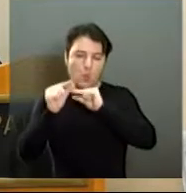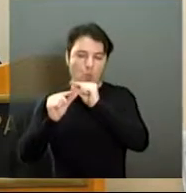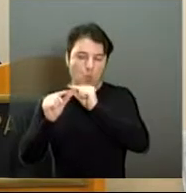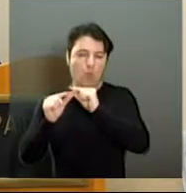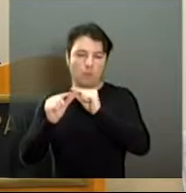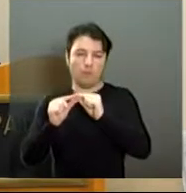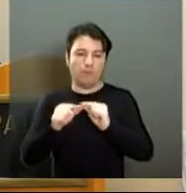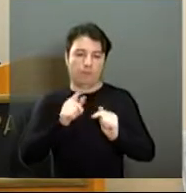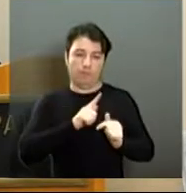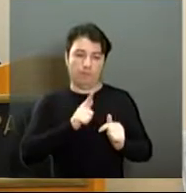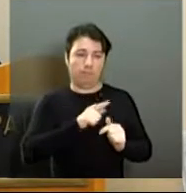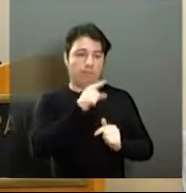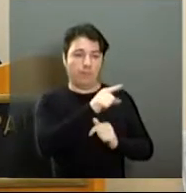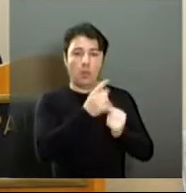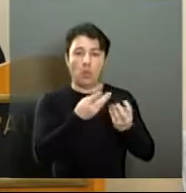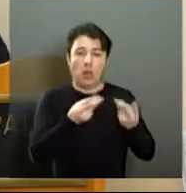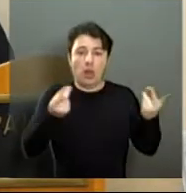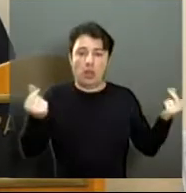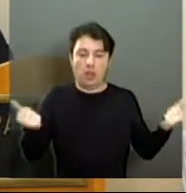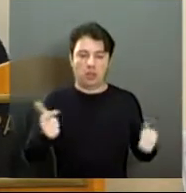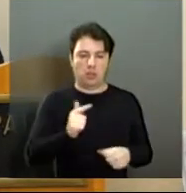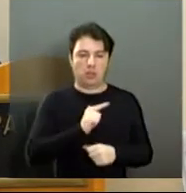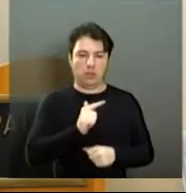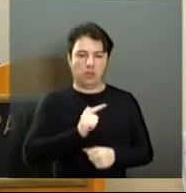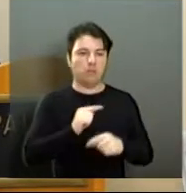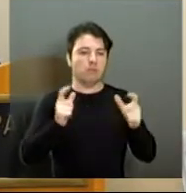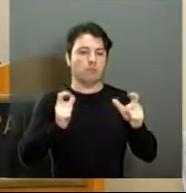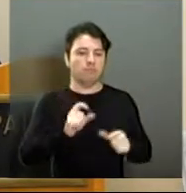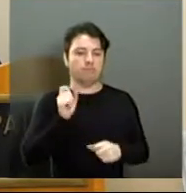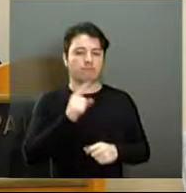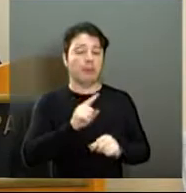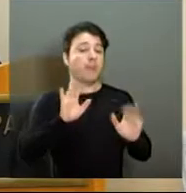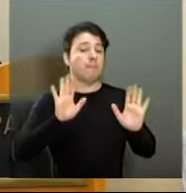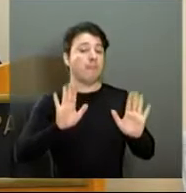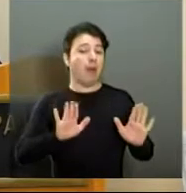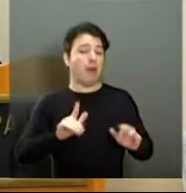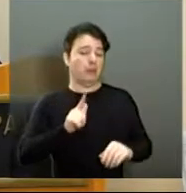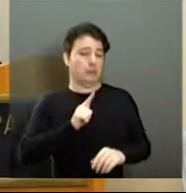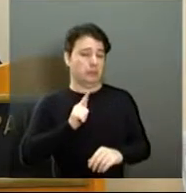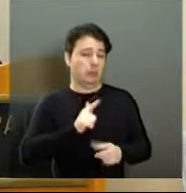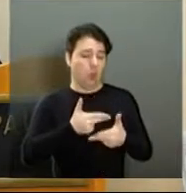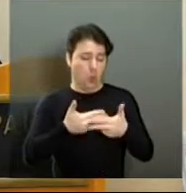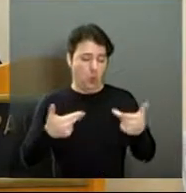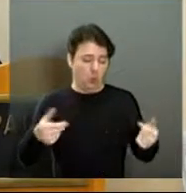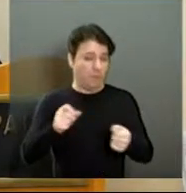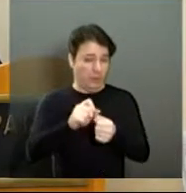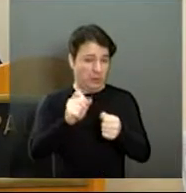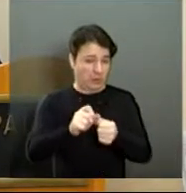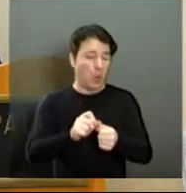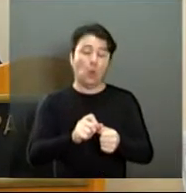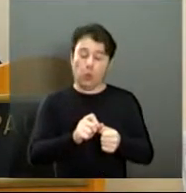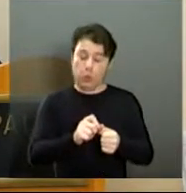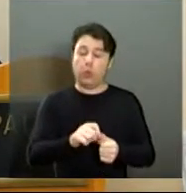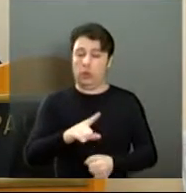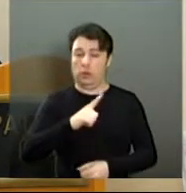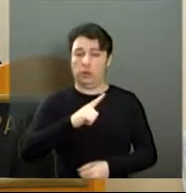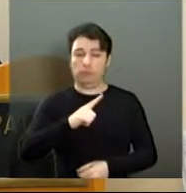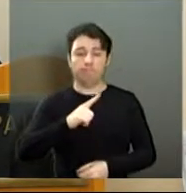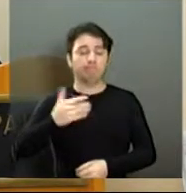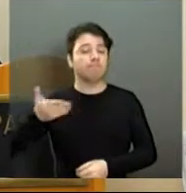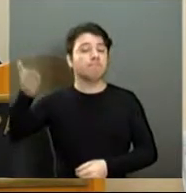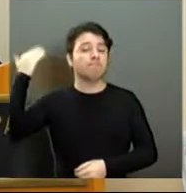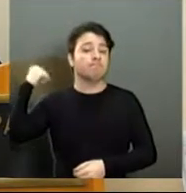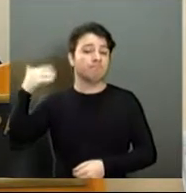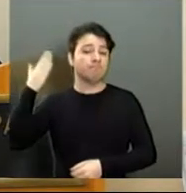para as diversas pessoas que utilizam o espaço, porém, ainda tem muito a ser feito. Na última semana, fui